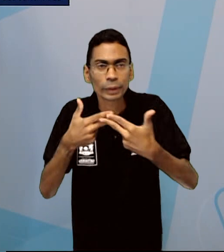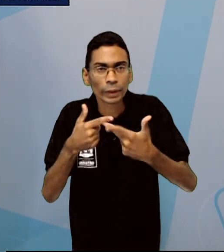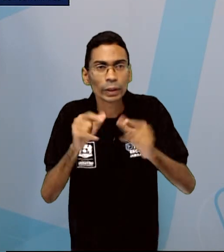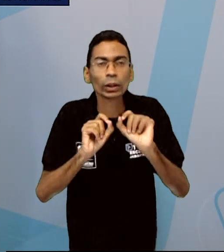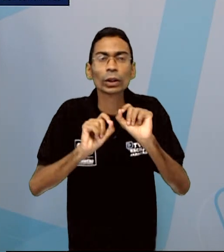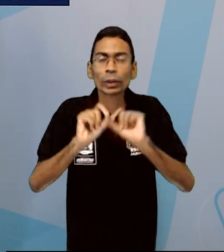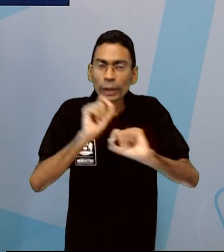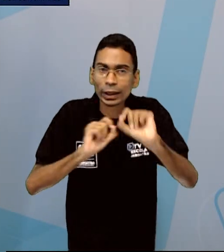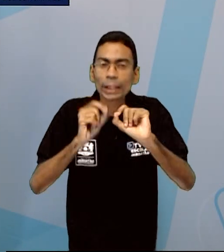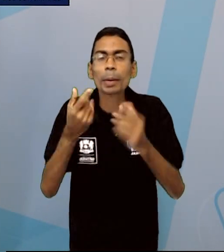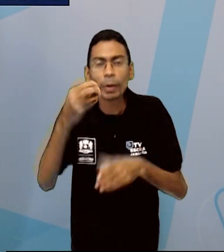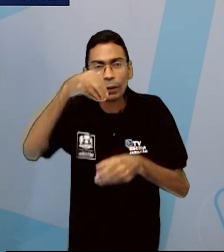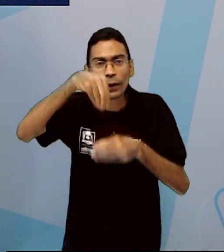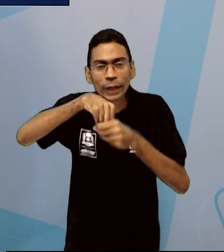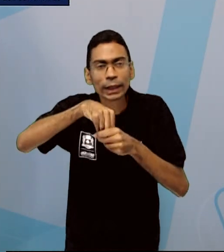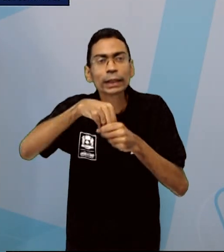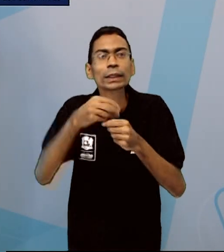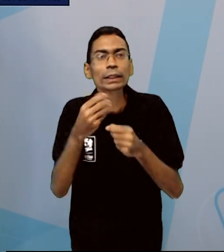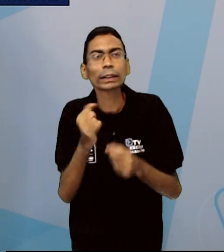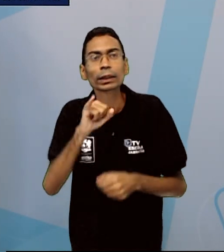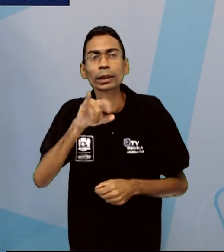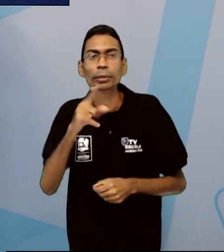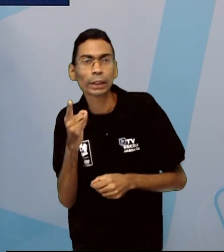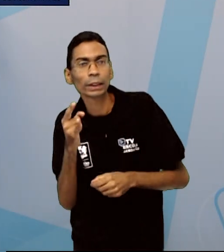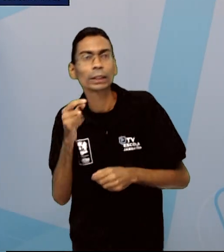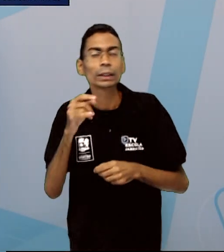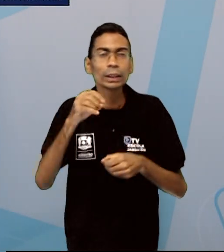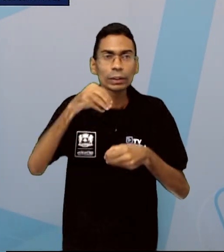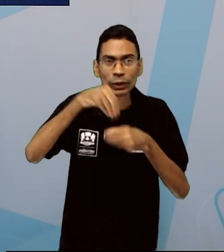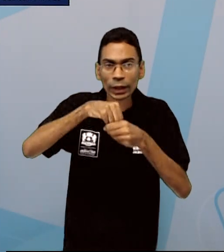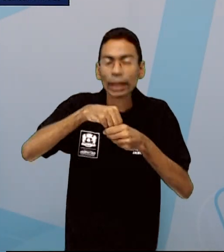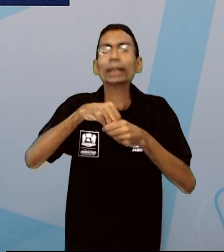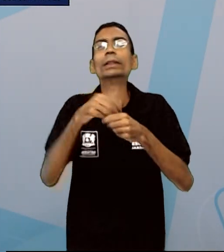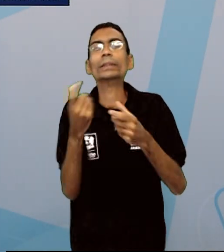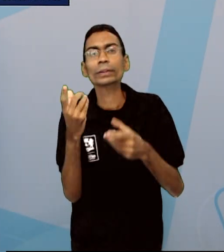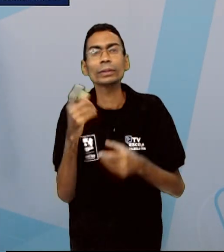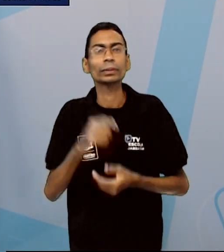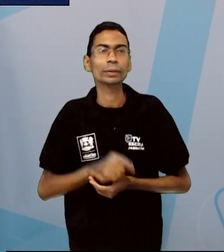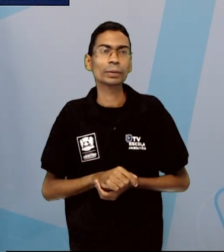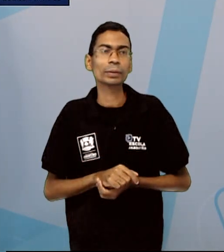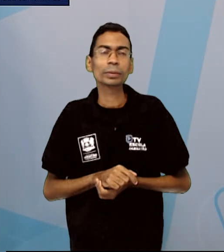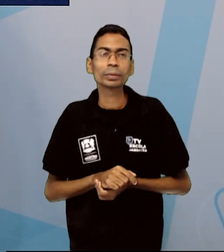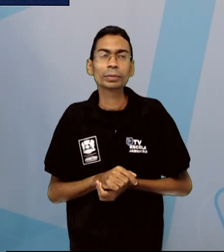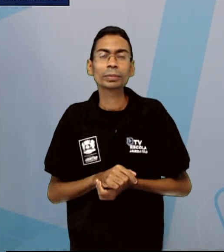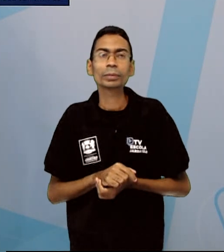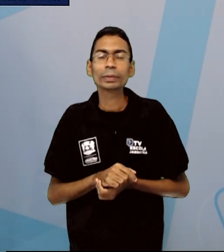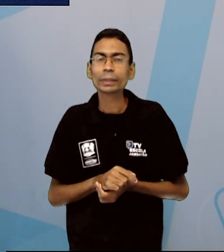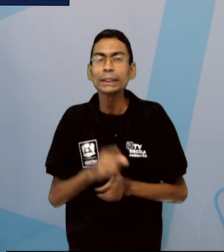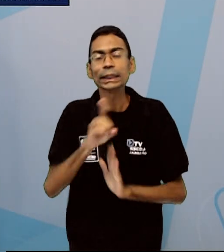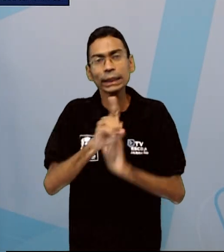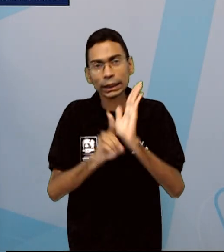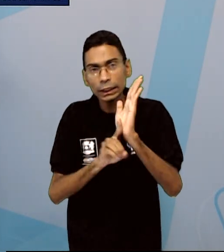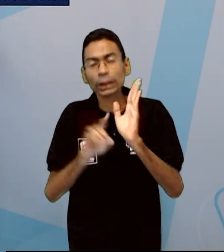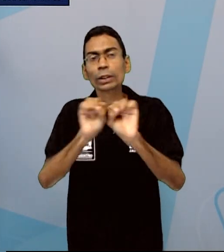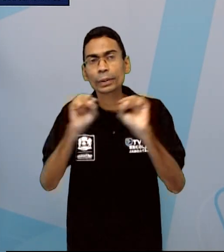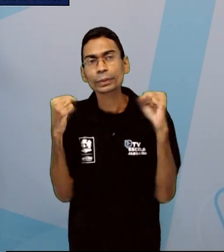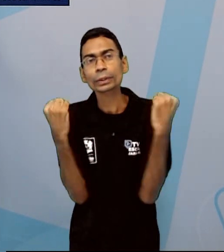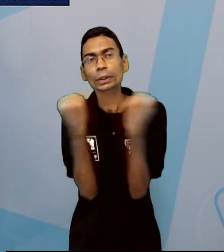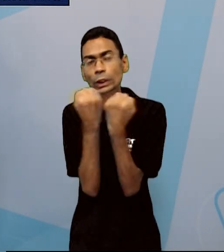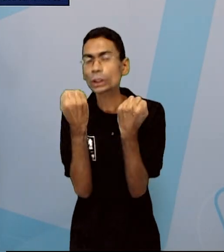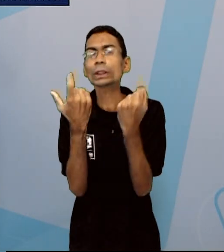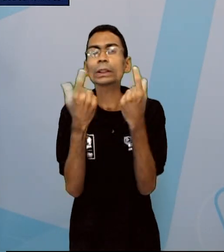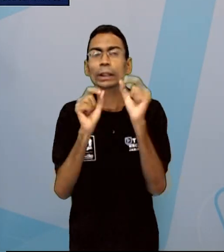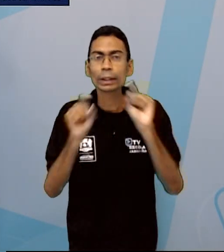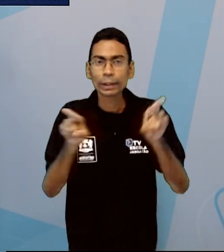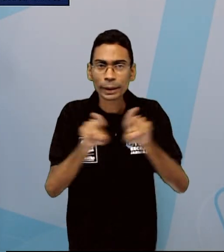poder votar e ser votado nas eleições. Direitos sociais, ter nossas